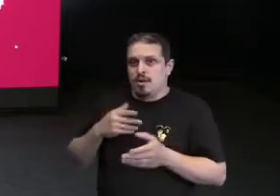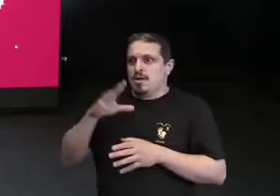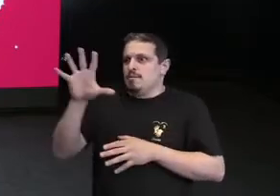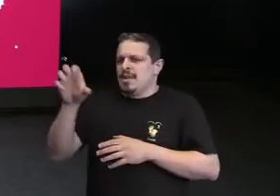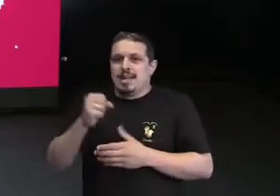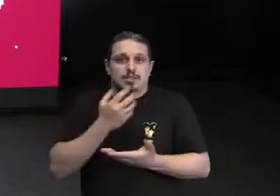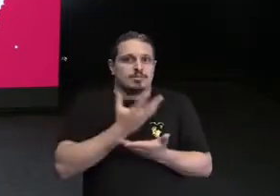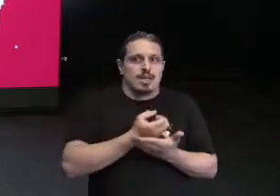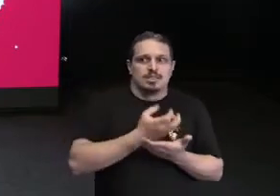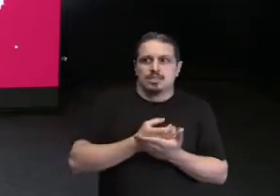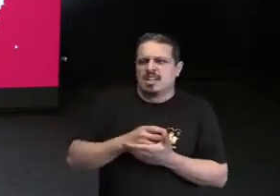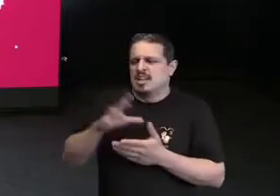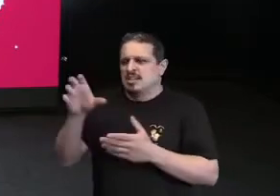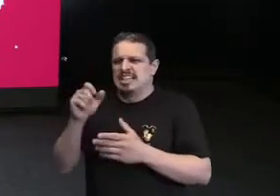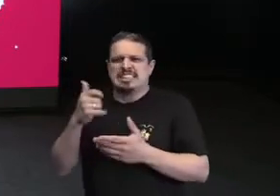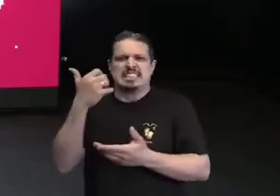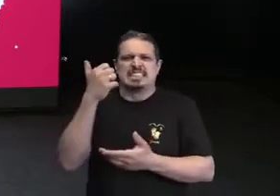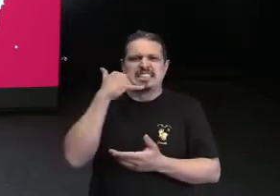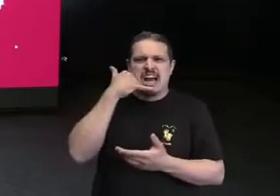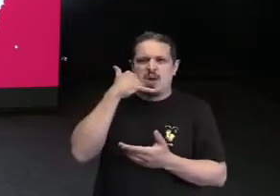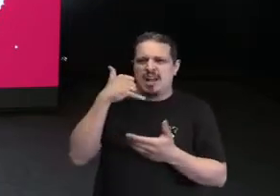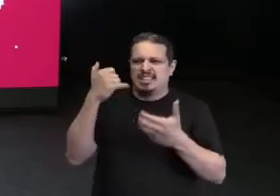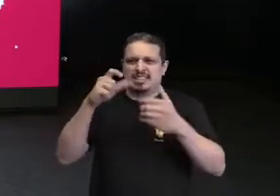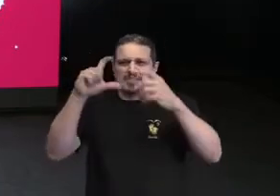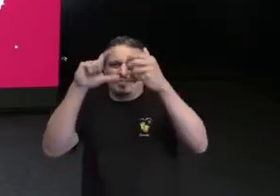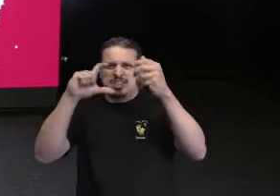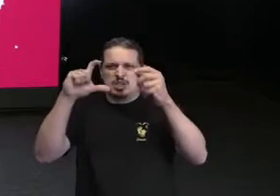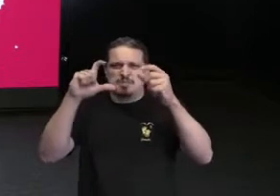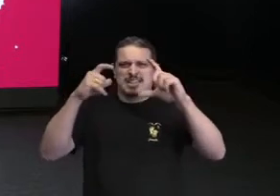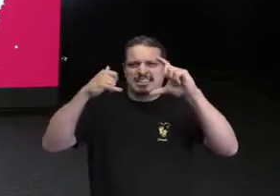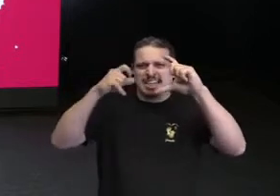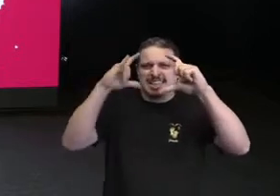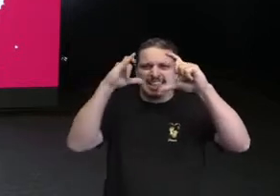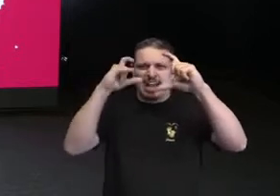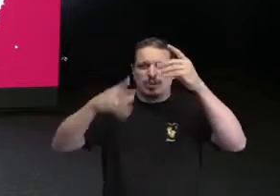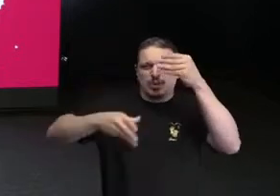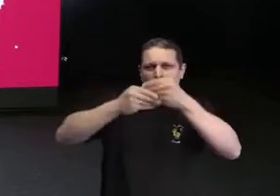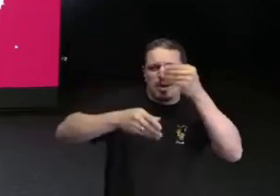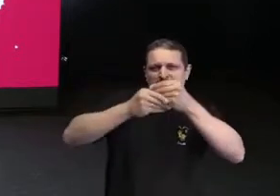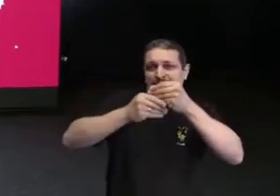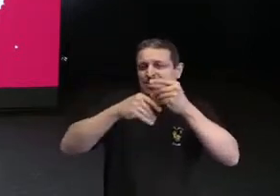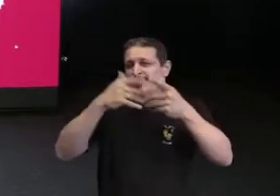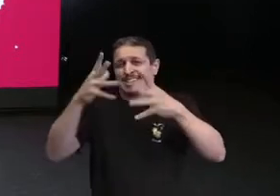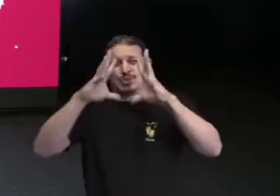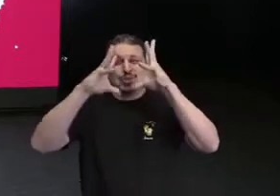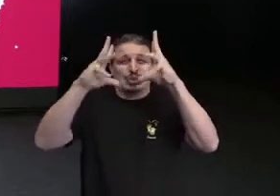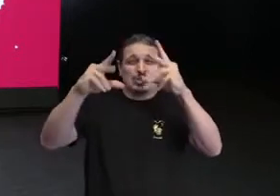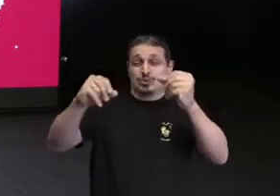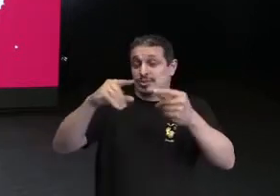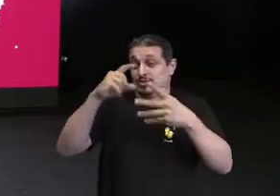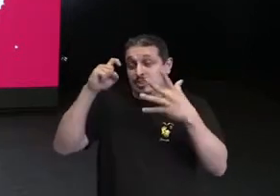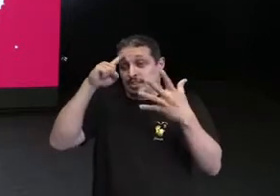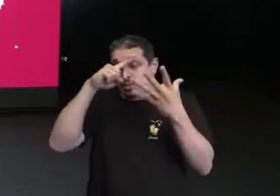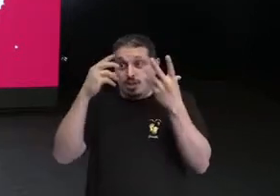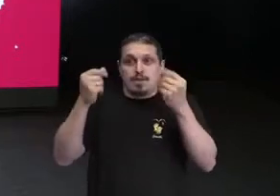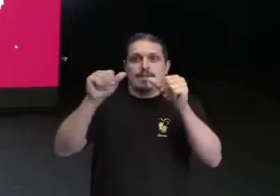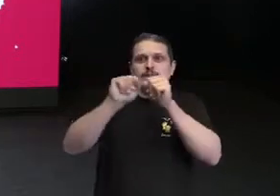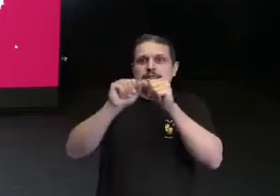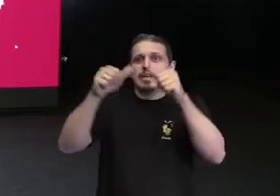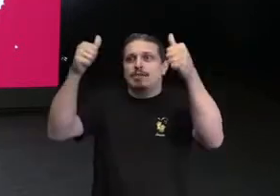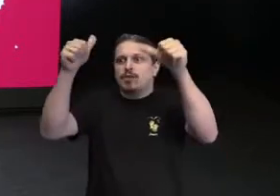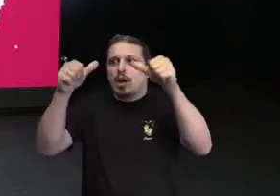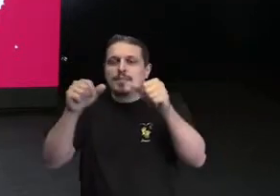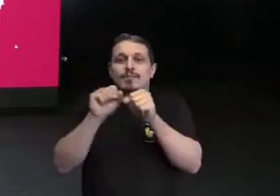celular, posta vídeos maravilhosos e coloca no Instagram. Não, eu tinha que fazer tipo com fitas, fitas VHS, que